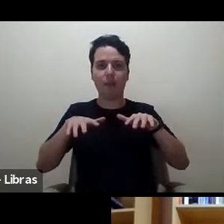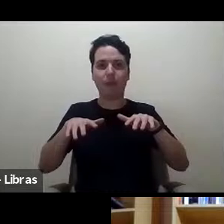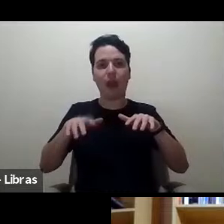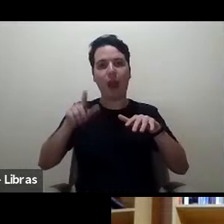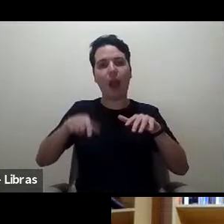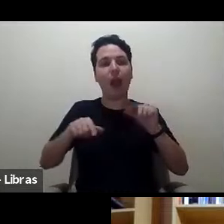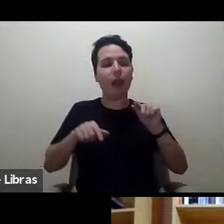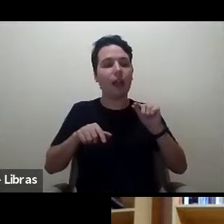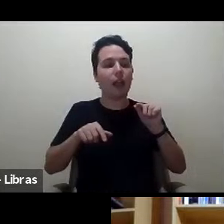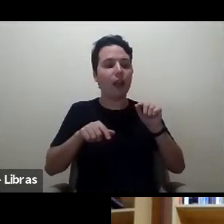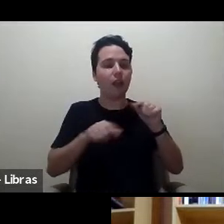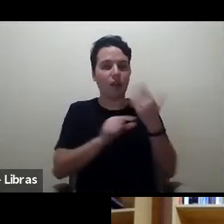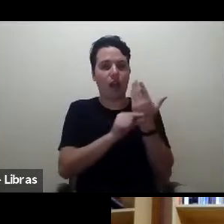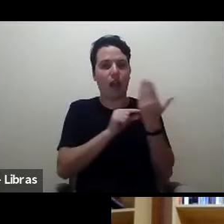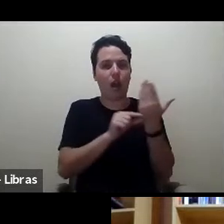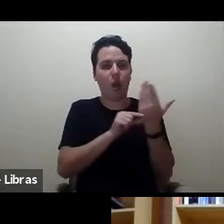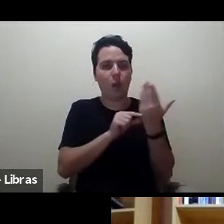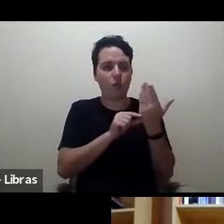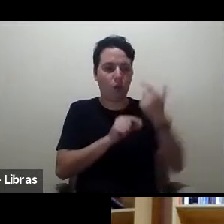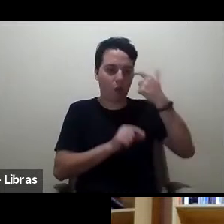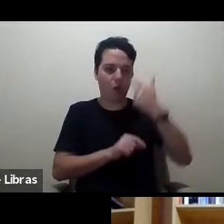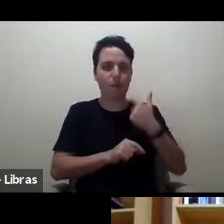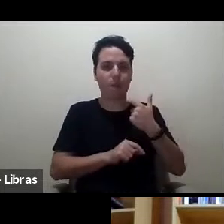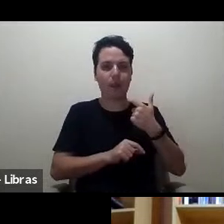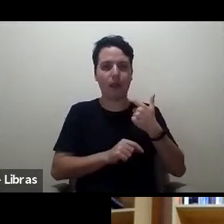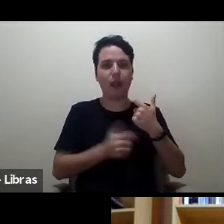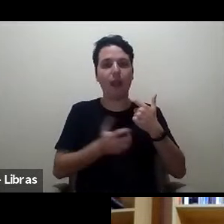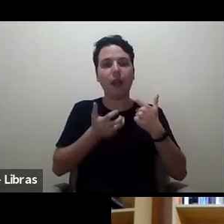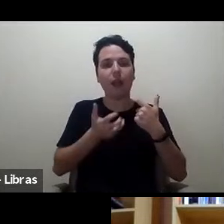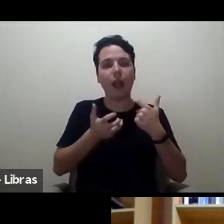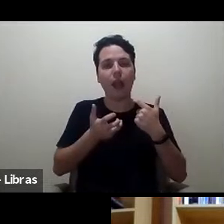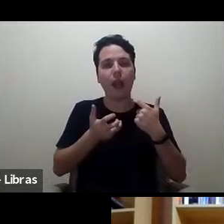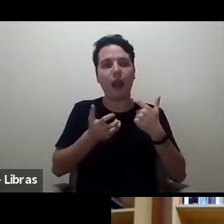autora do livro. Você quer falar com essa pessoa.